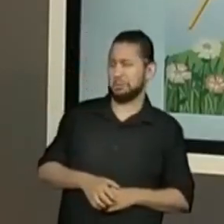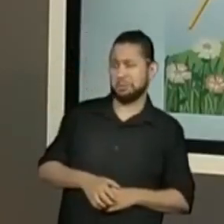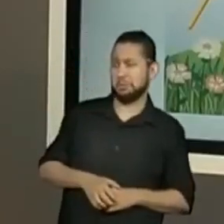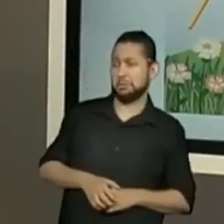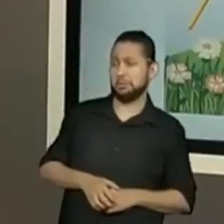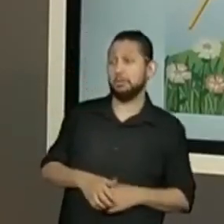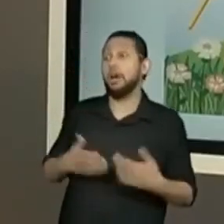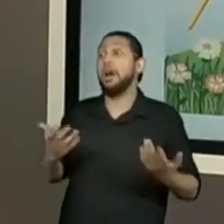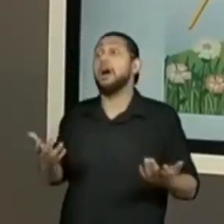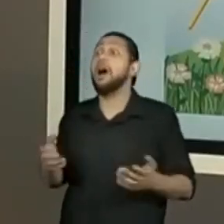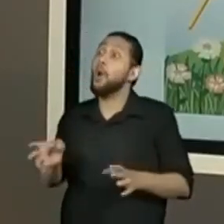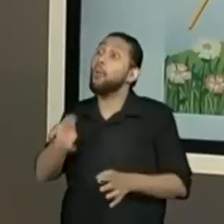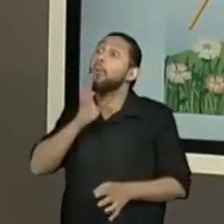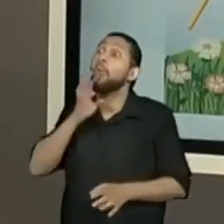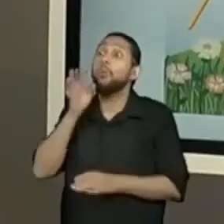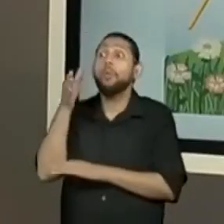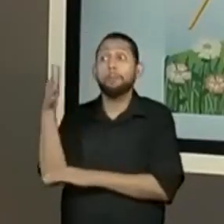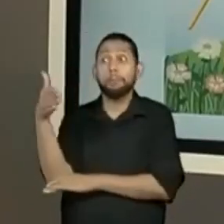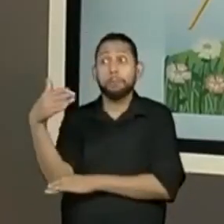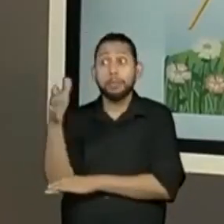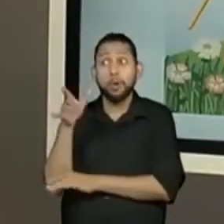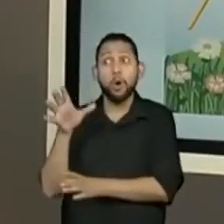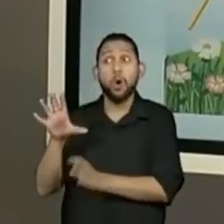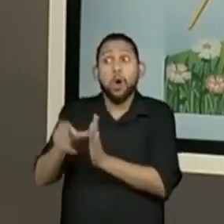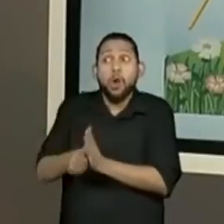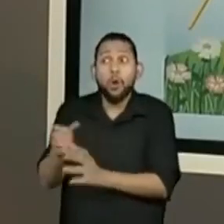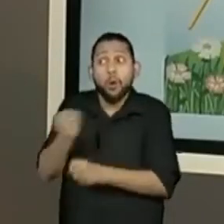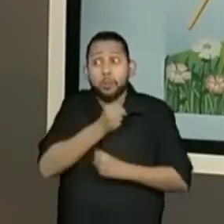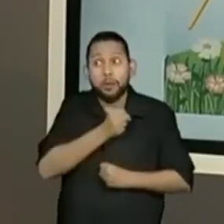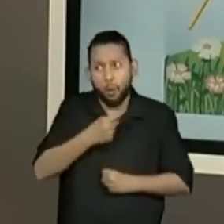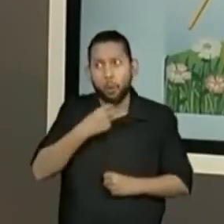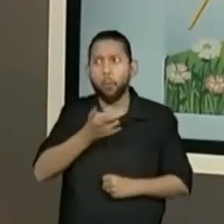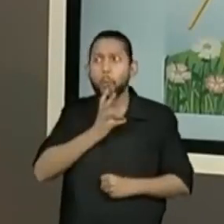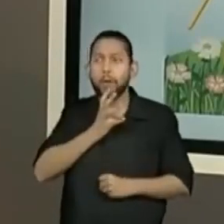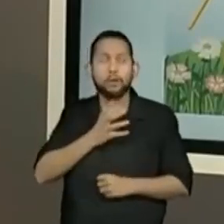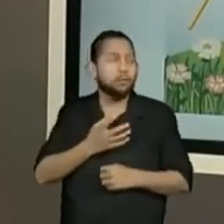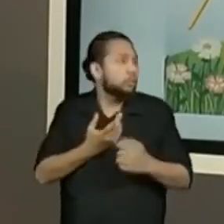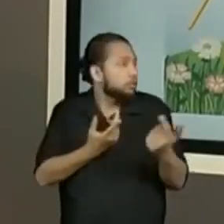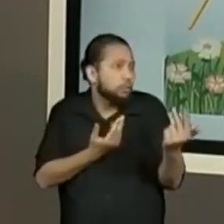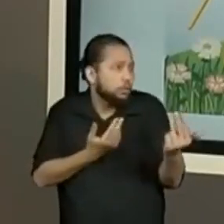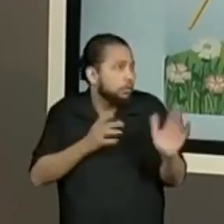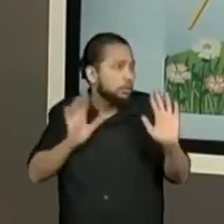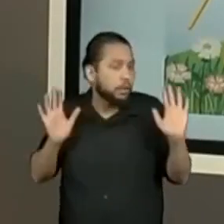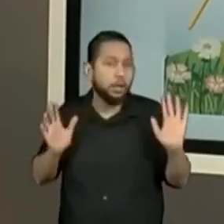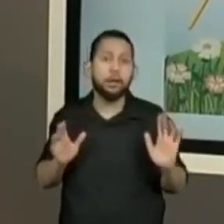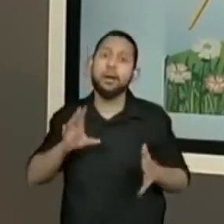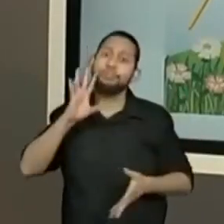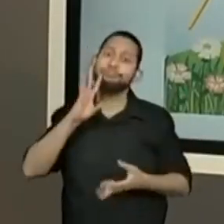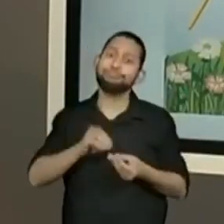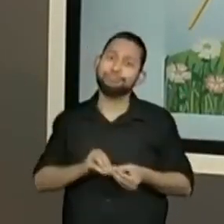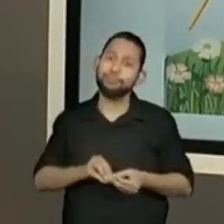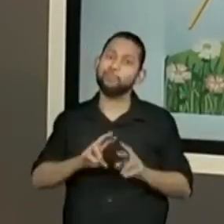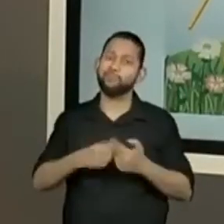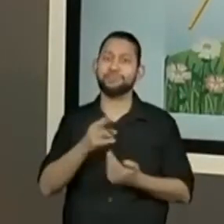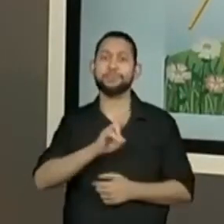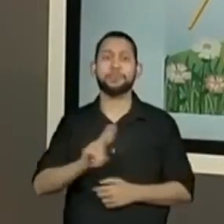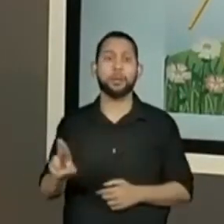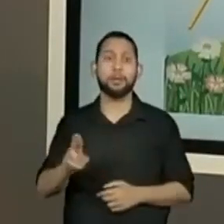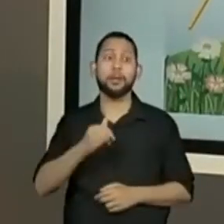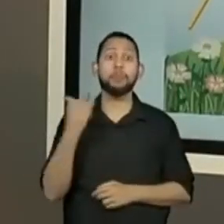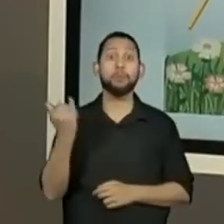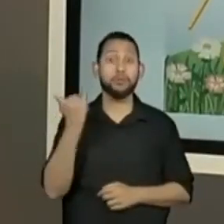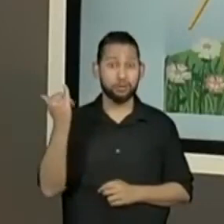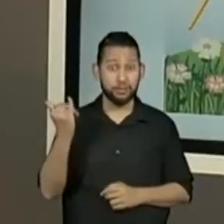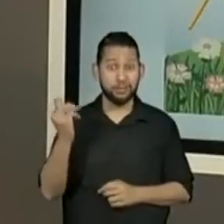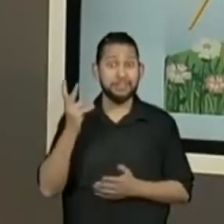rouba-bandeira. Então, essa é uma brincadeira tradicional que a gente precisa aí lutar, como diz a professora, Para que essa brincadeira não